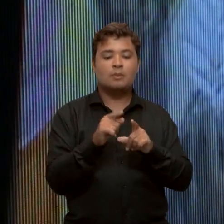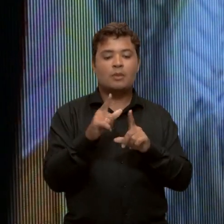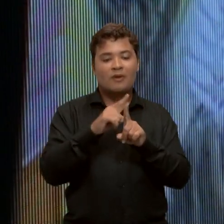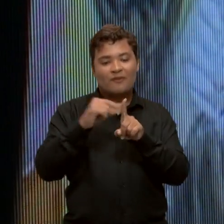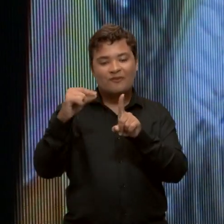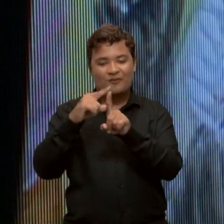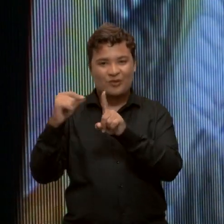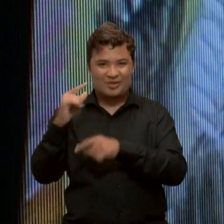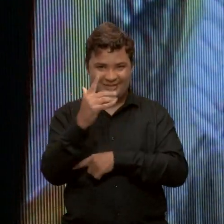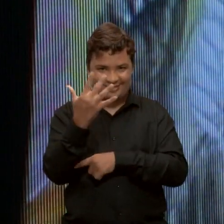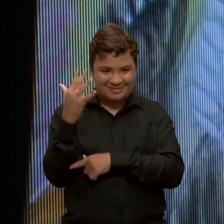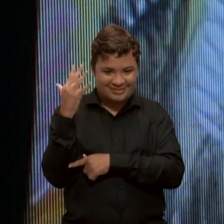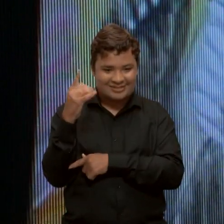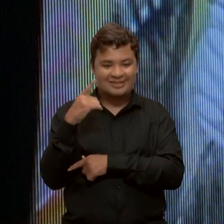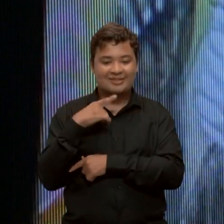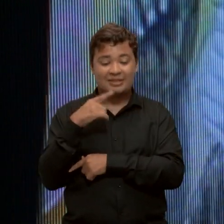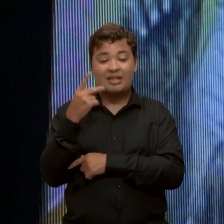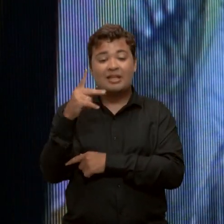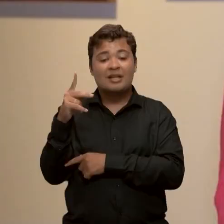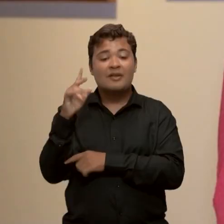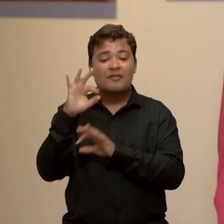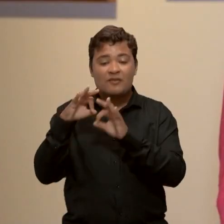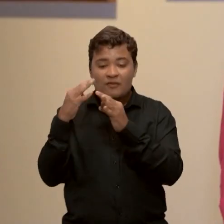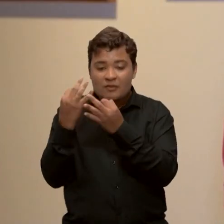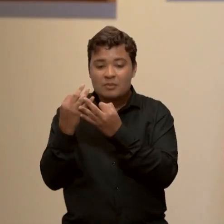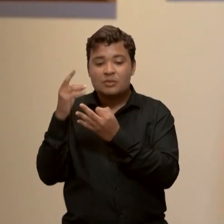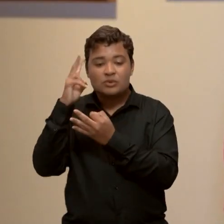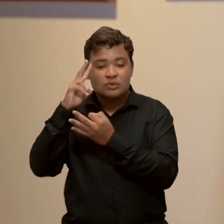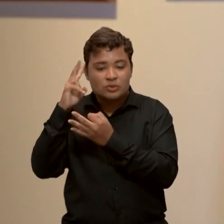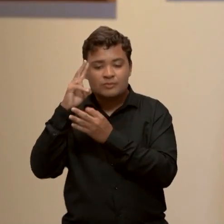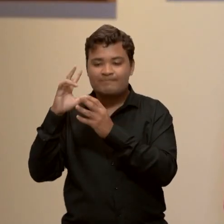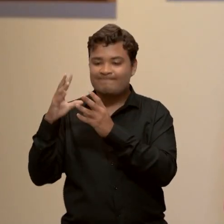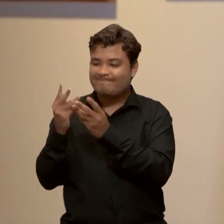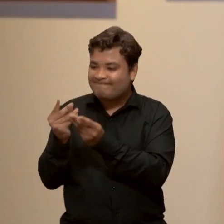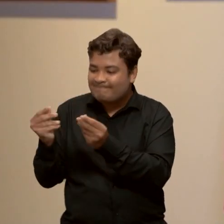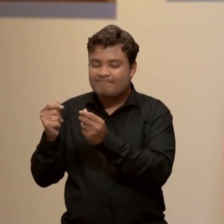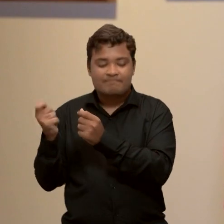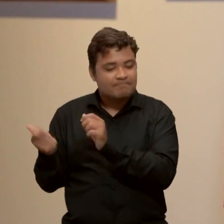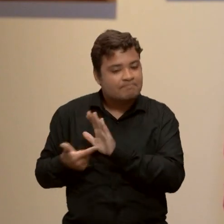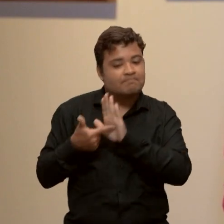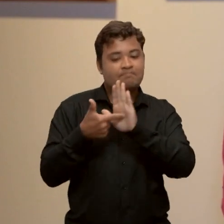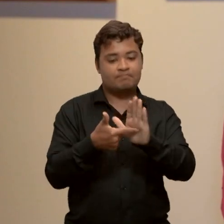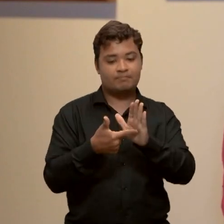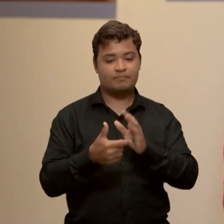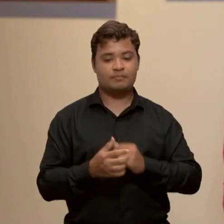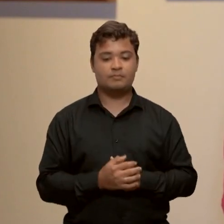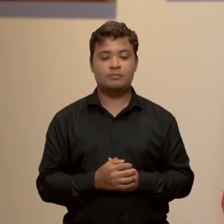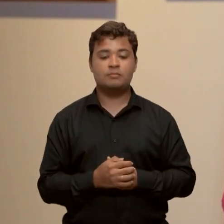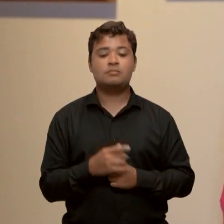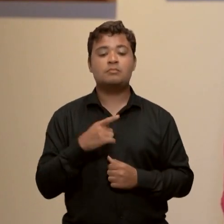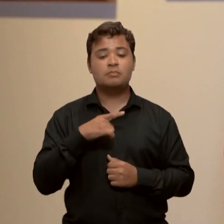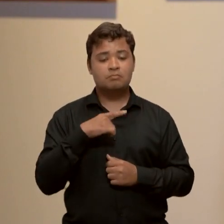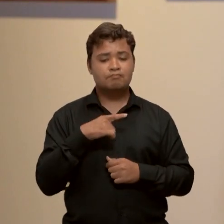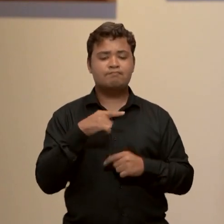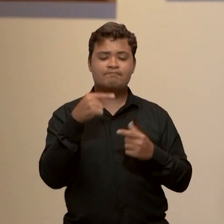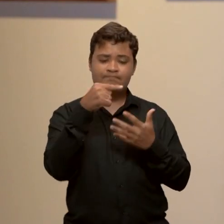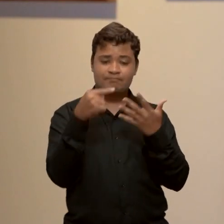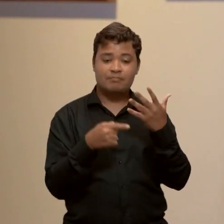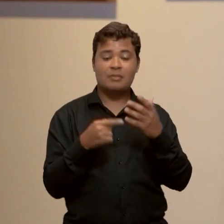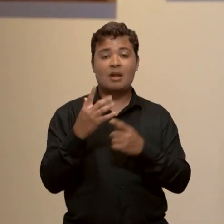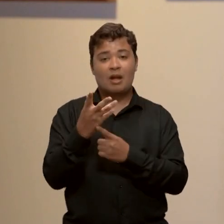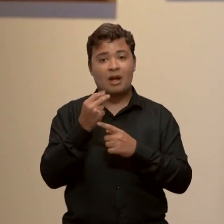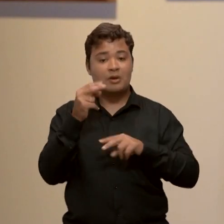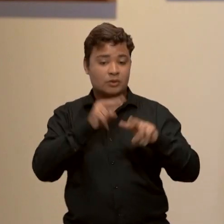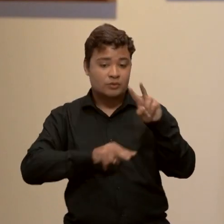apagadas pela colonização. Me valendo dos mecanismos das artes visuais e pesquisa